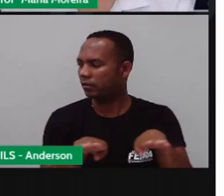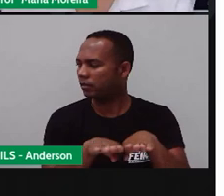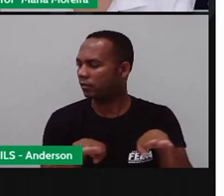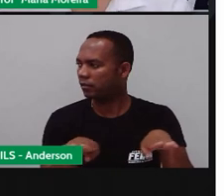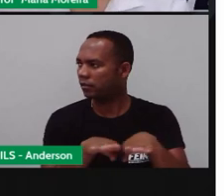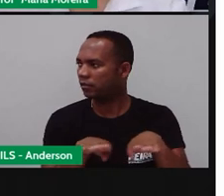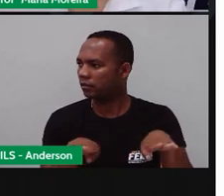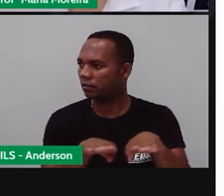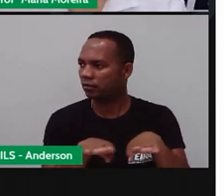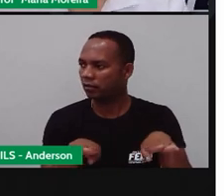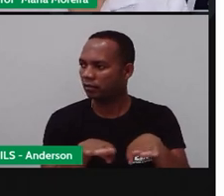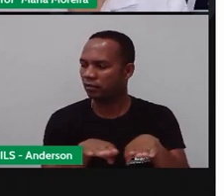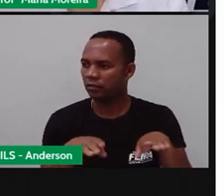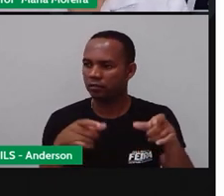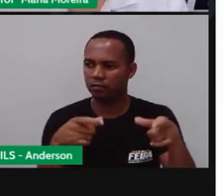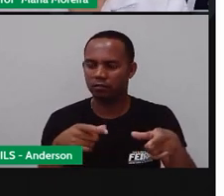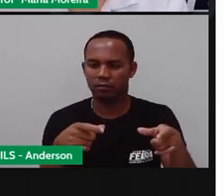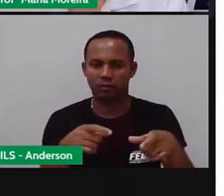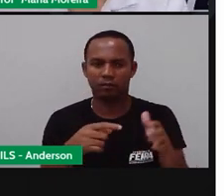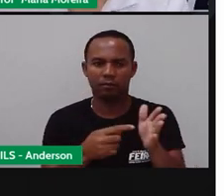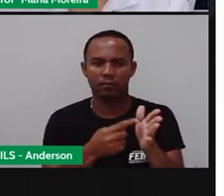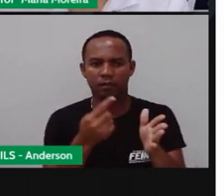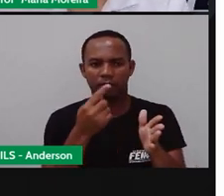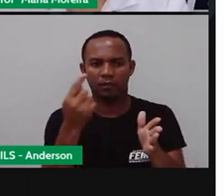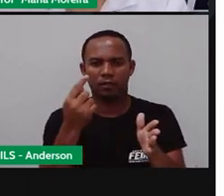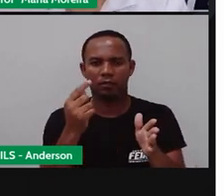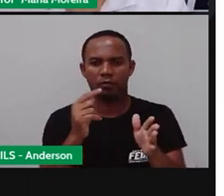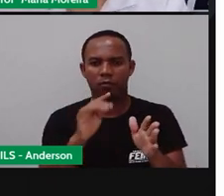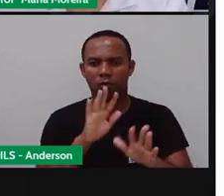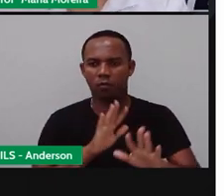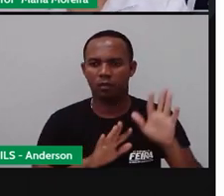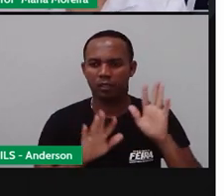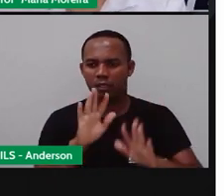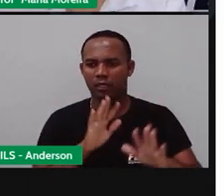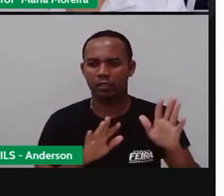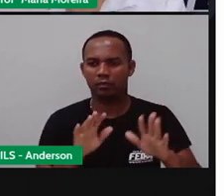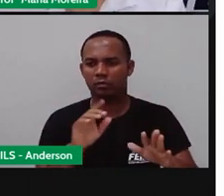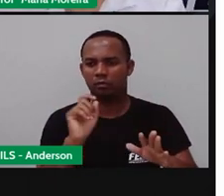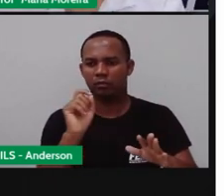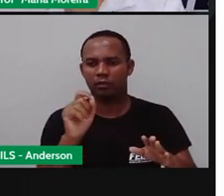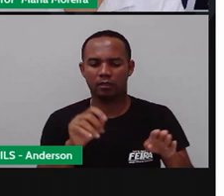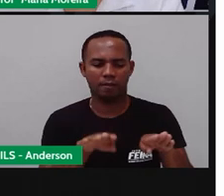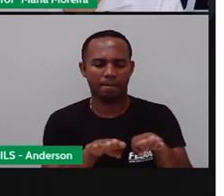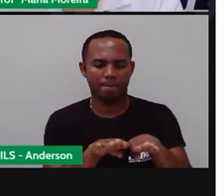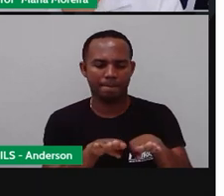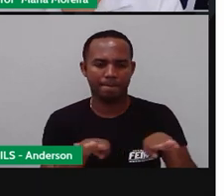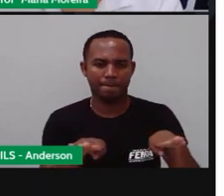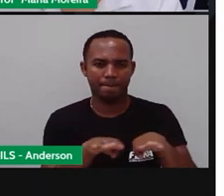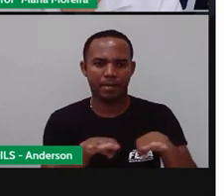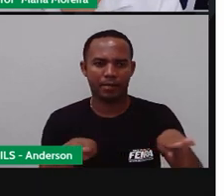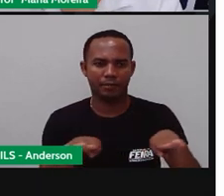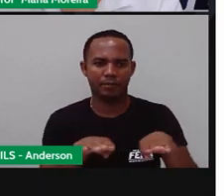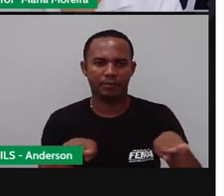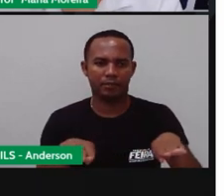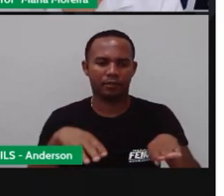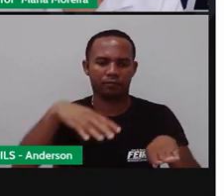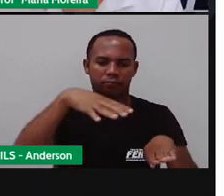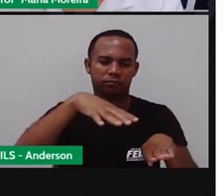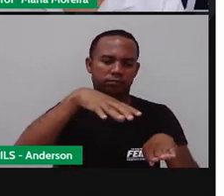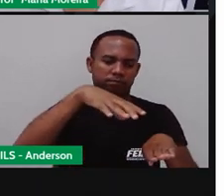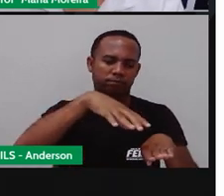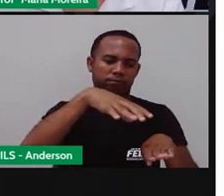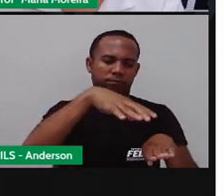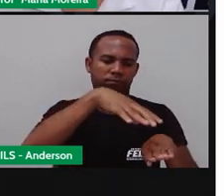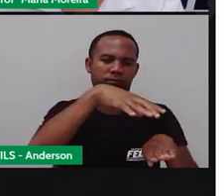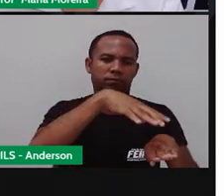onde a gente vai montar Bom, o primeiro cuidado que você deve ter É com a base da maquete Porque é ela que dará o que?